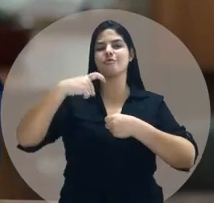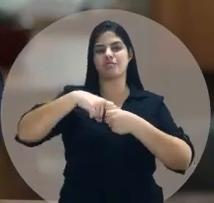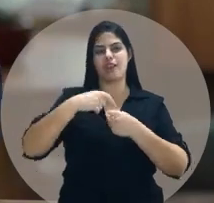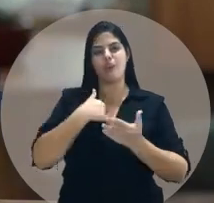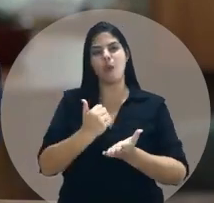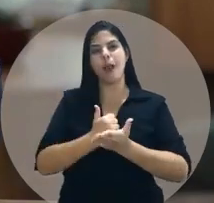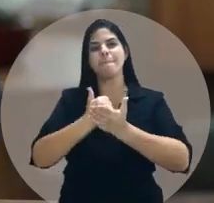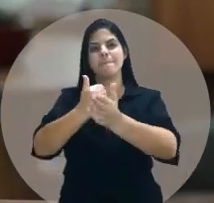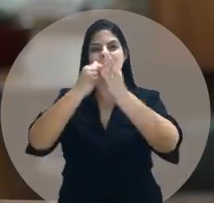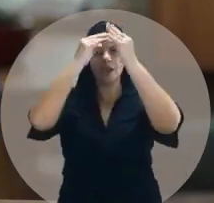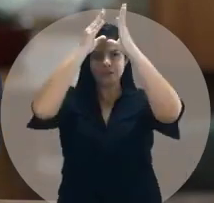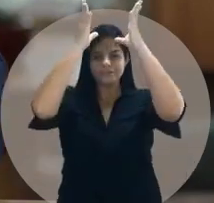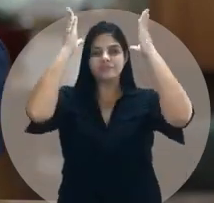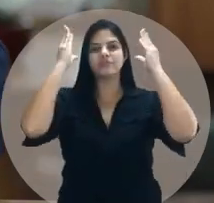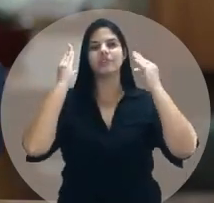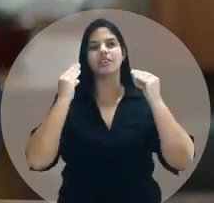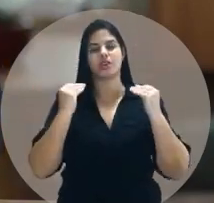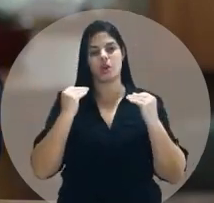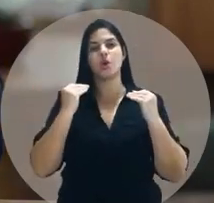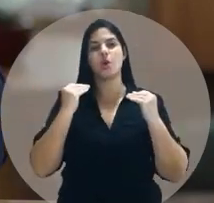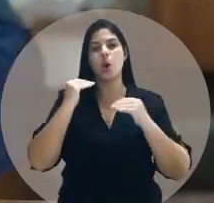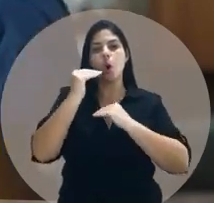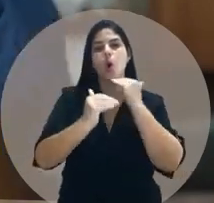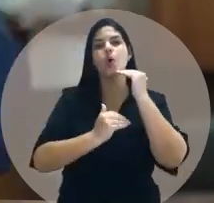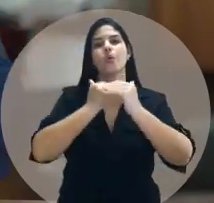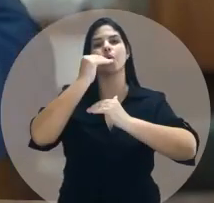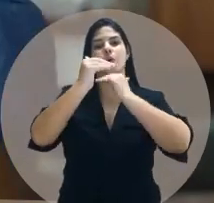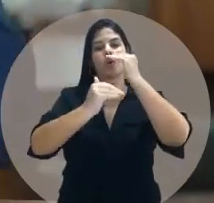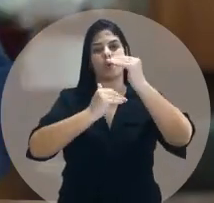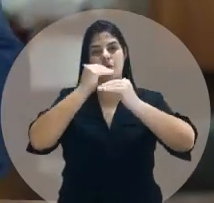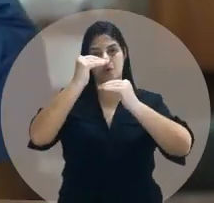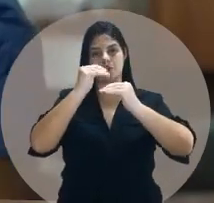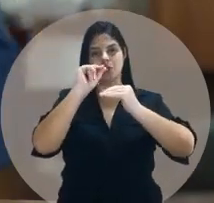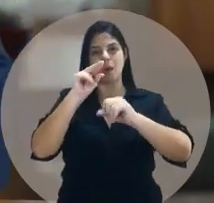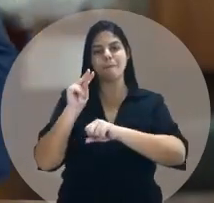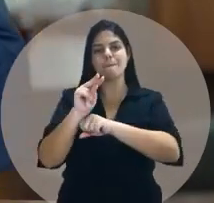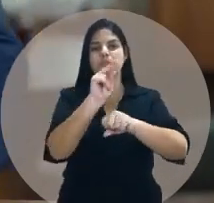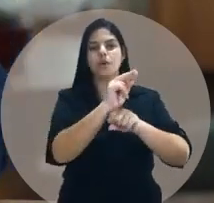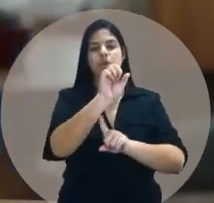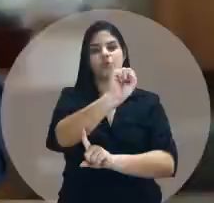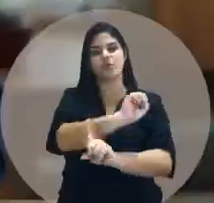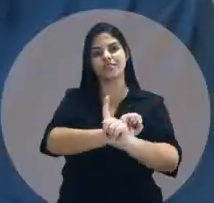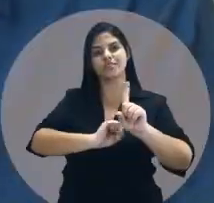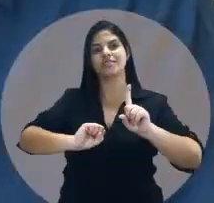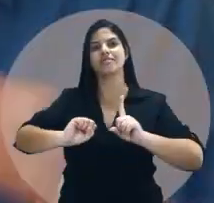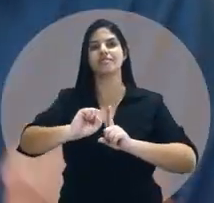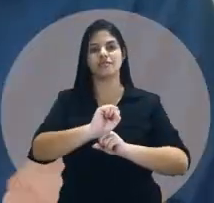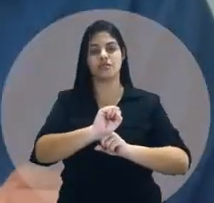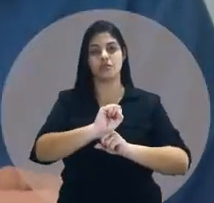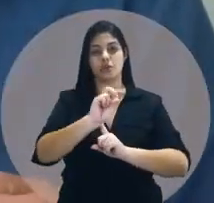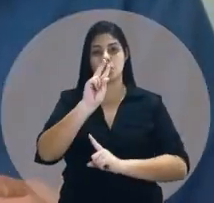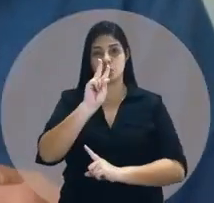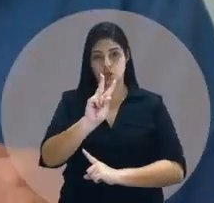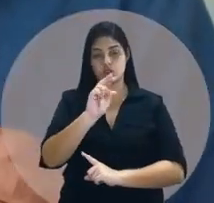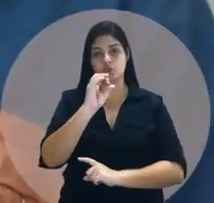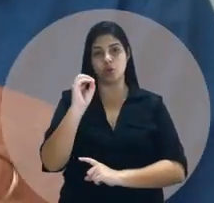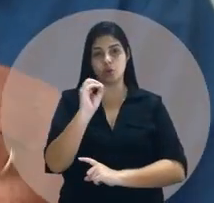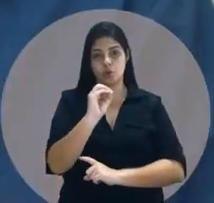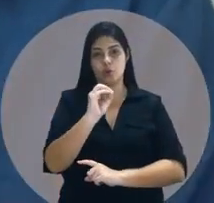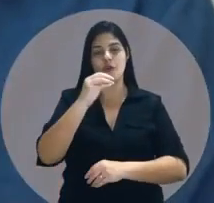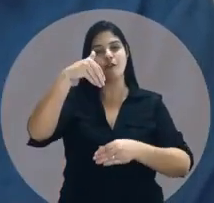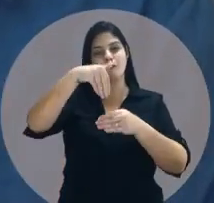Eu apoio a Márcia Pinheiro para construir uma grande rede de proteção social. Dia 2 de outubro,